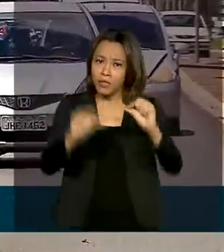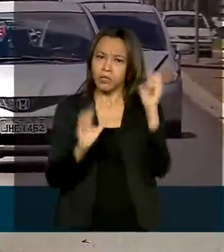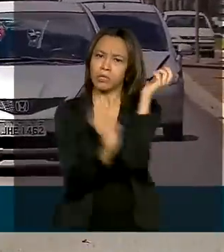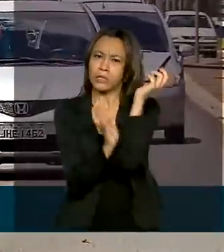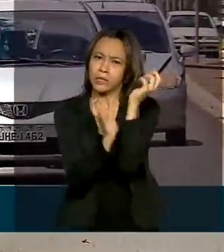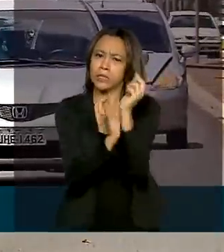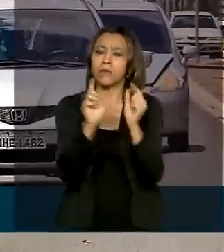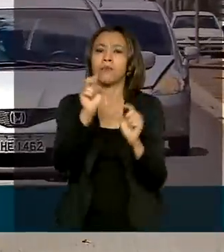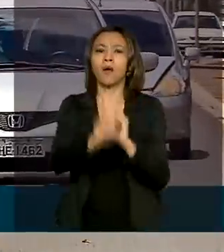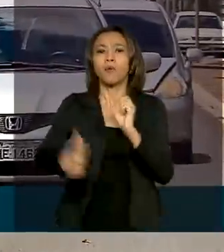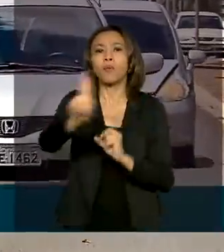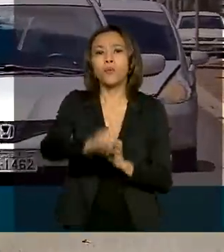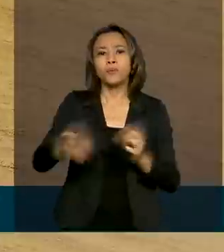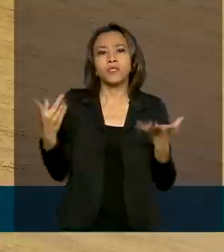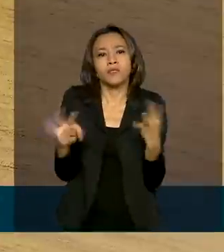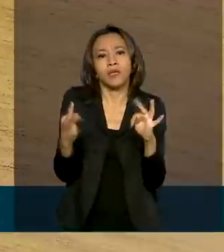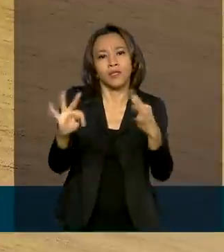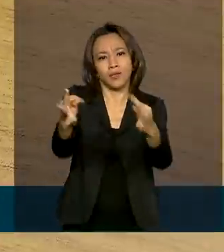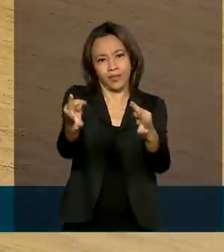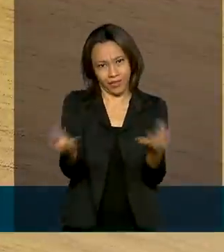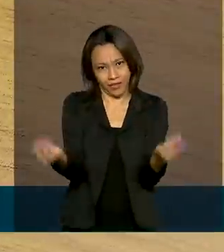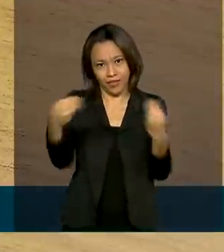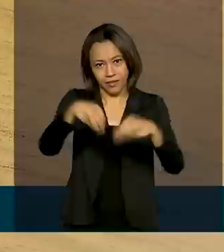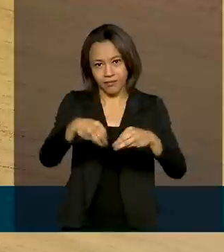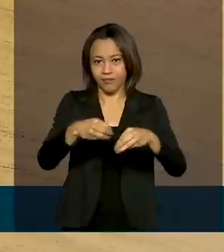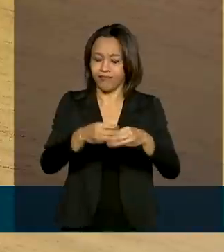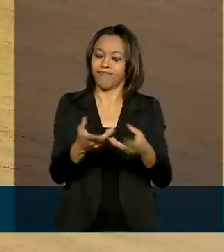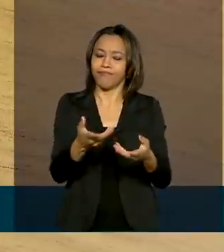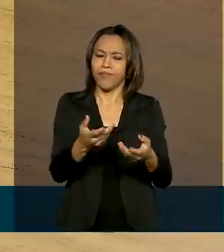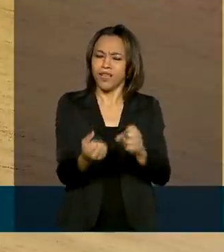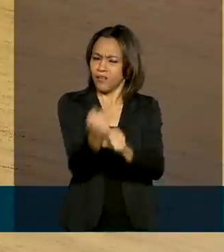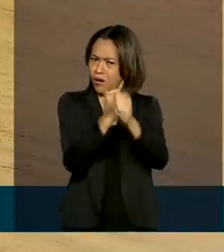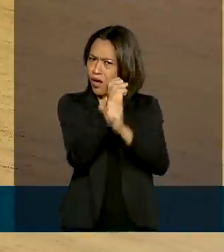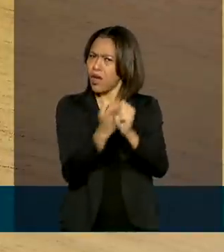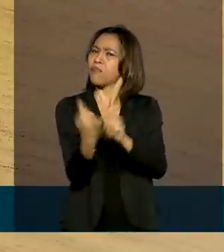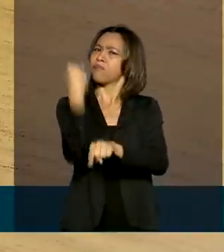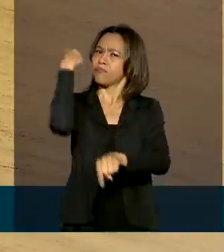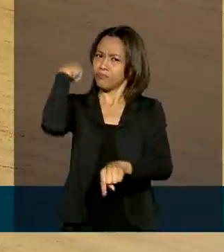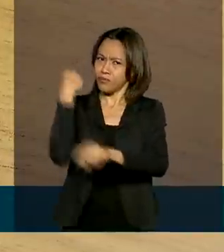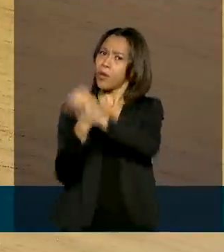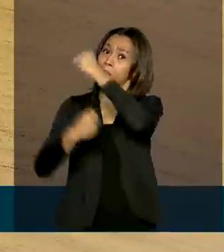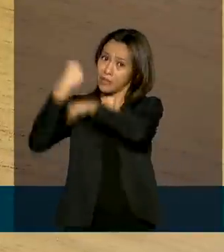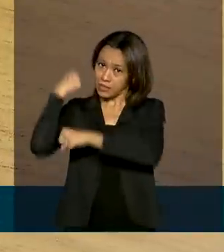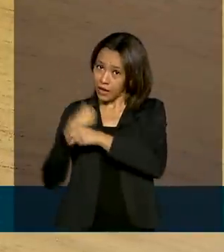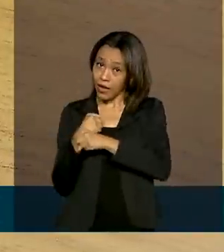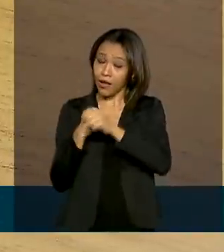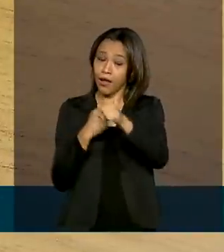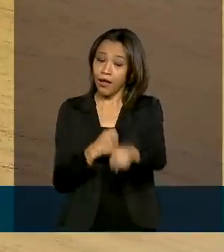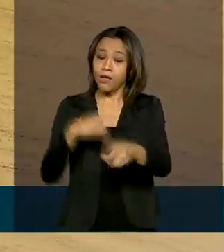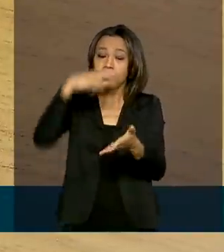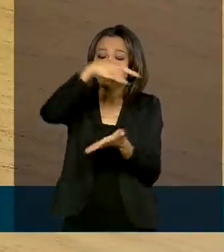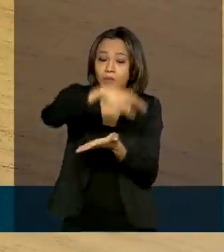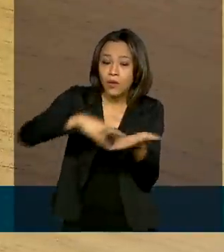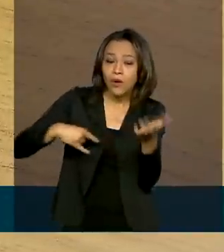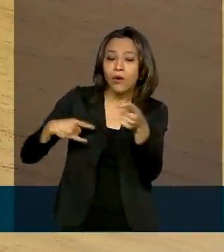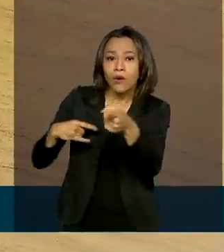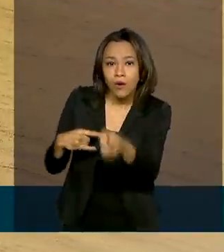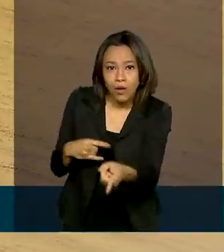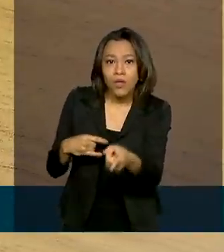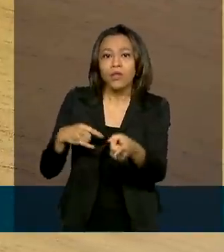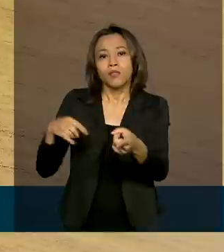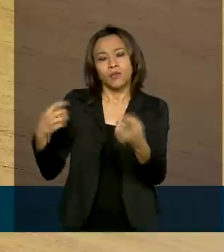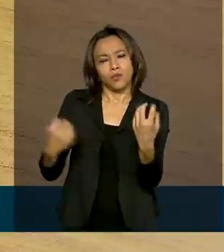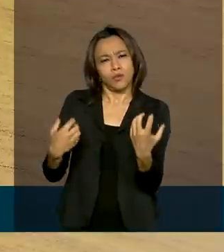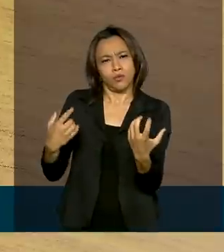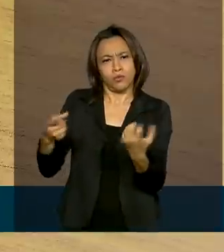modernização dos serviços. Desde o ano passado, os documentos de identificação do motorista e dos veículos